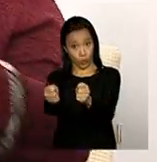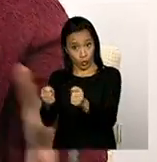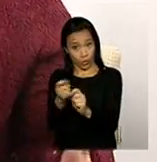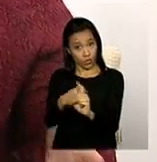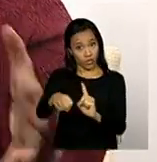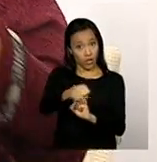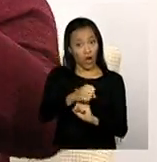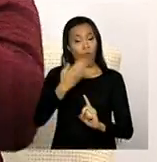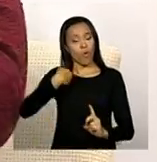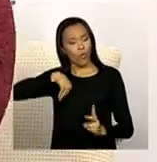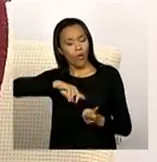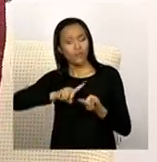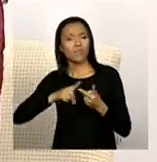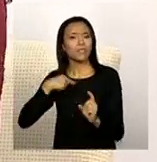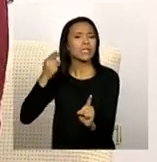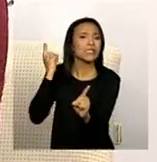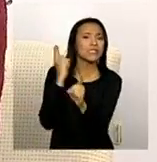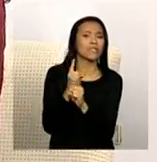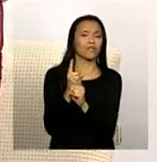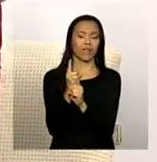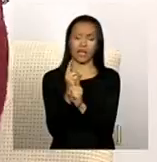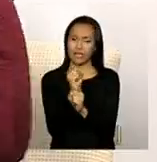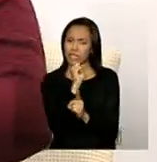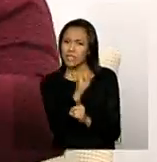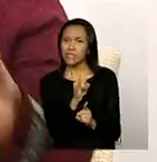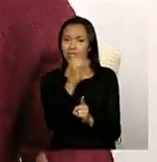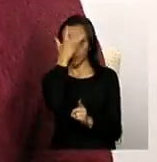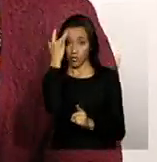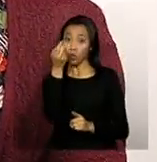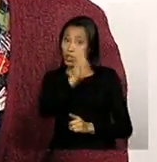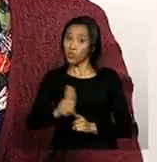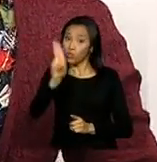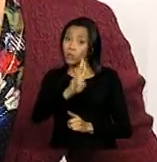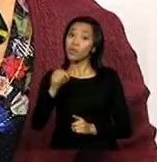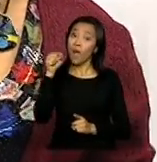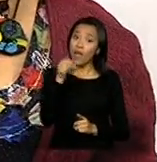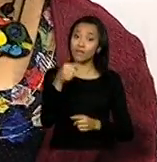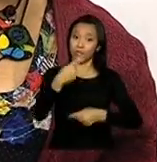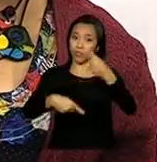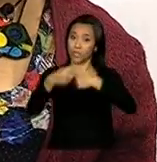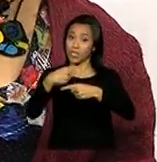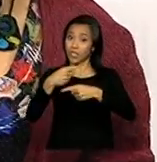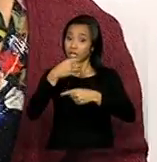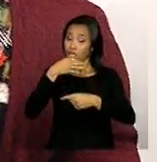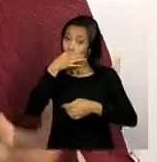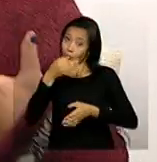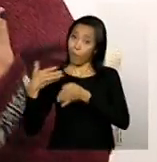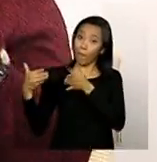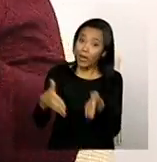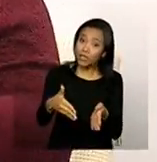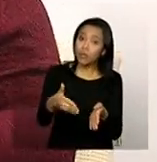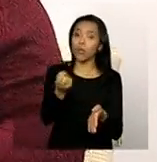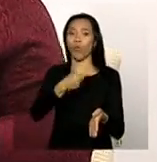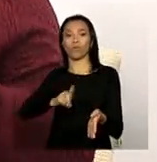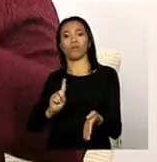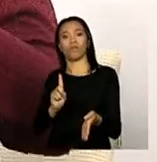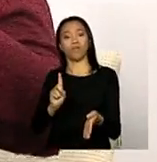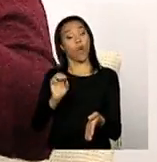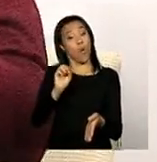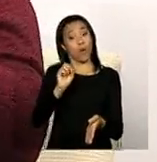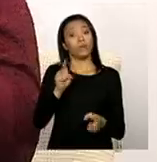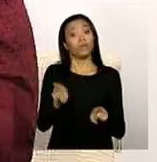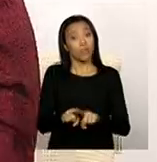identificado se os usuários dessa política estão participando ou não, ou se o governo